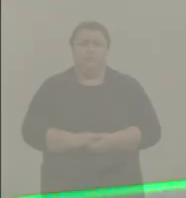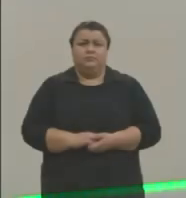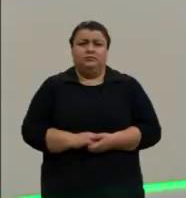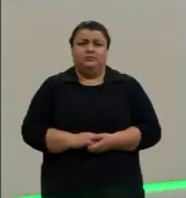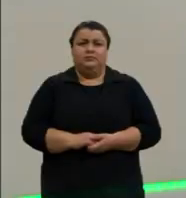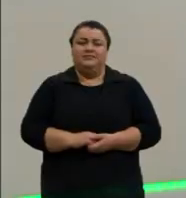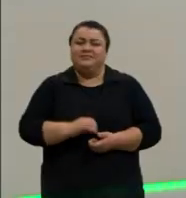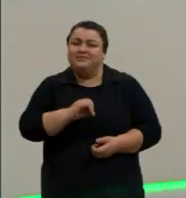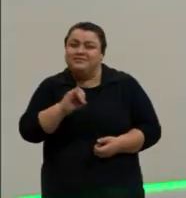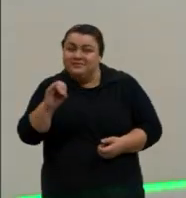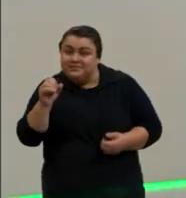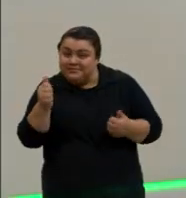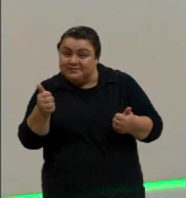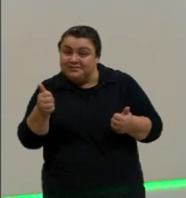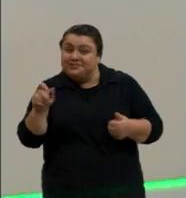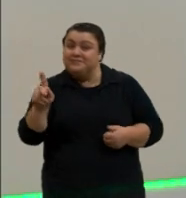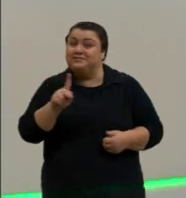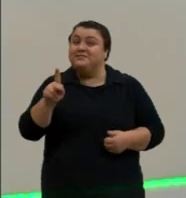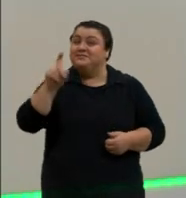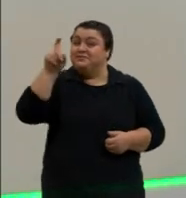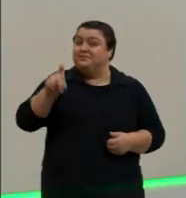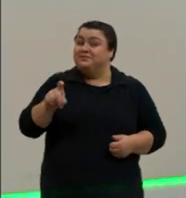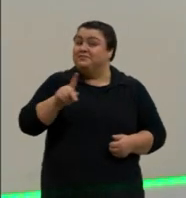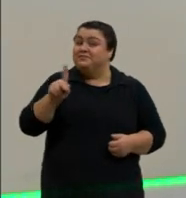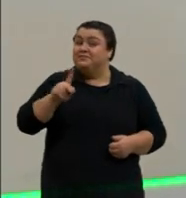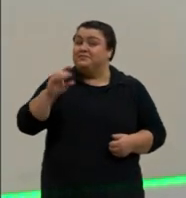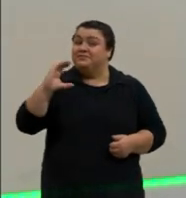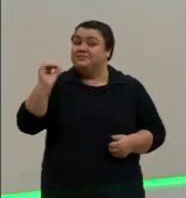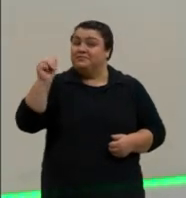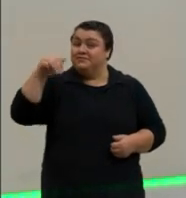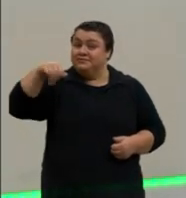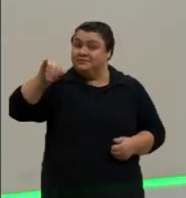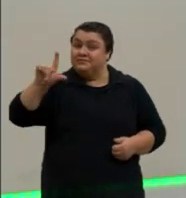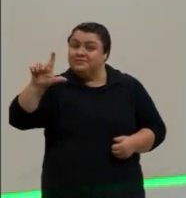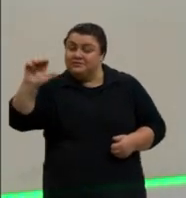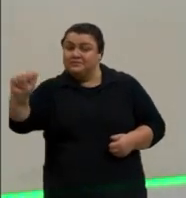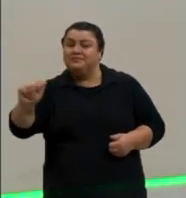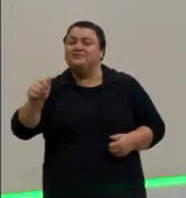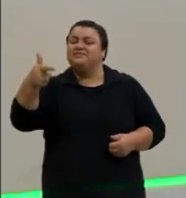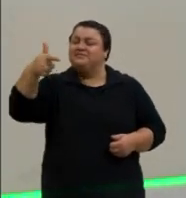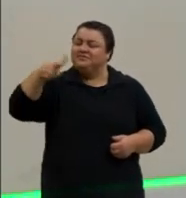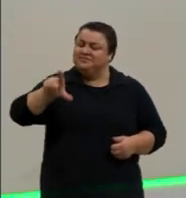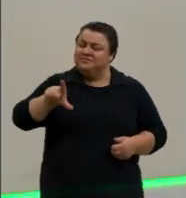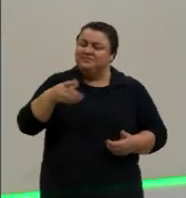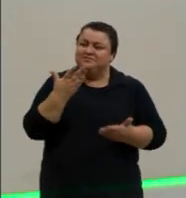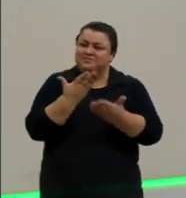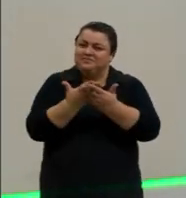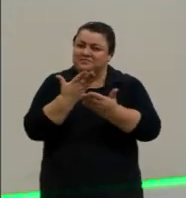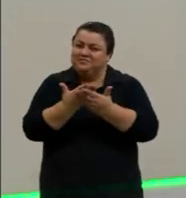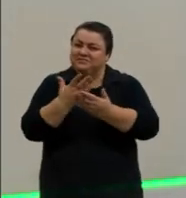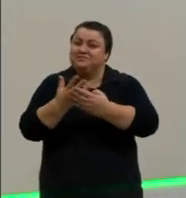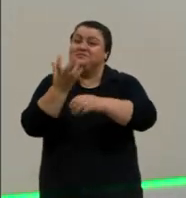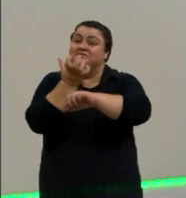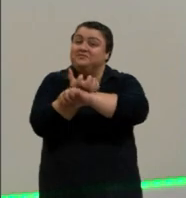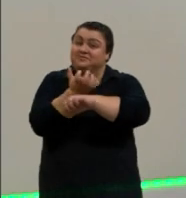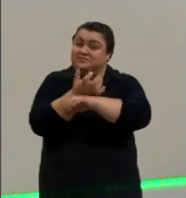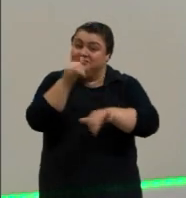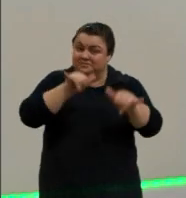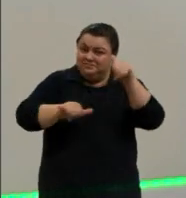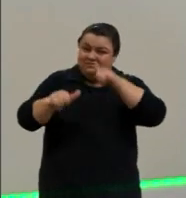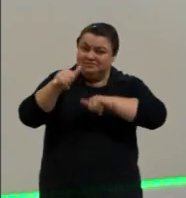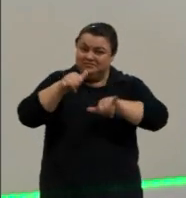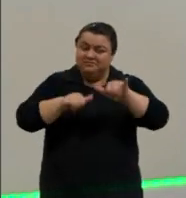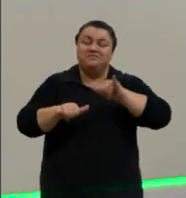Olá pessoal, eu sou a professora Camila Grandini e eu estou aqui para novamente trabalhar o componente curricular química com